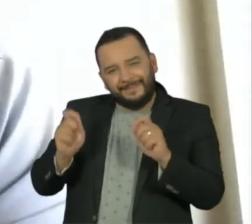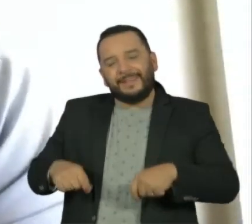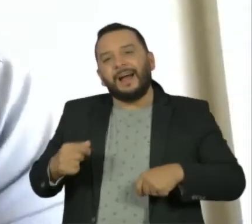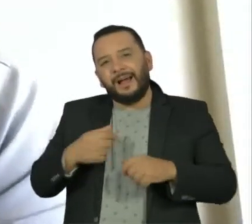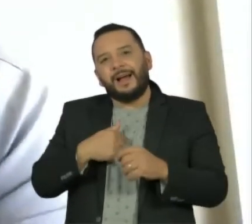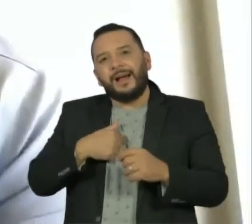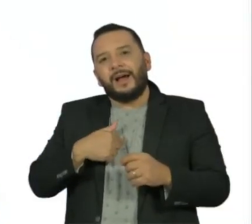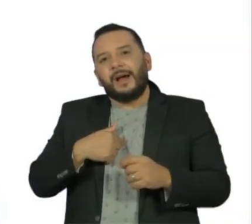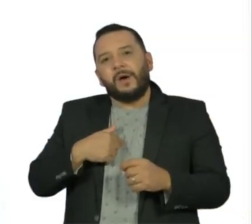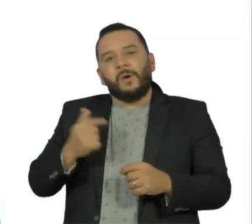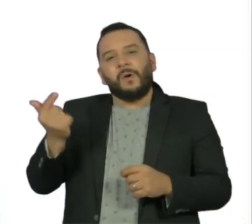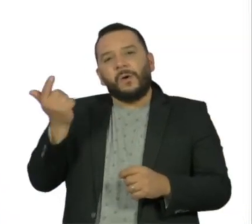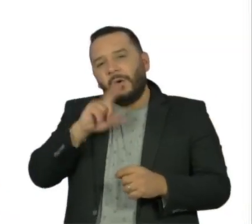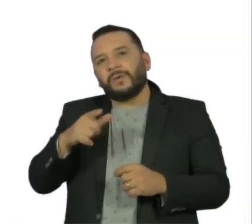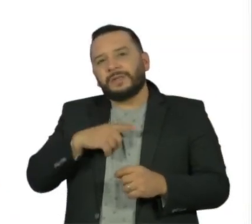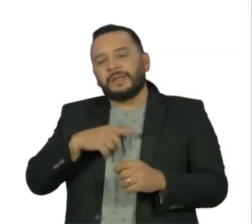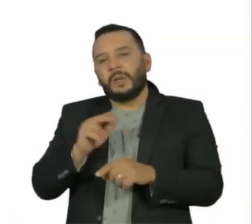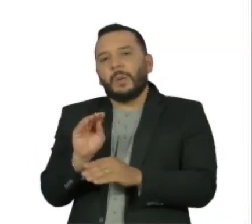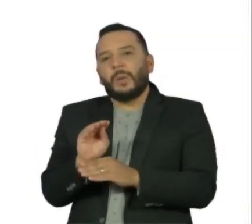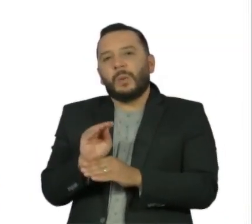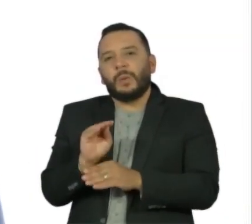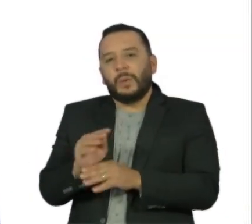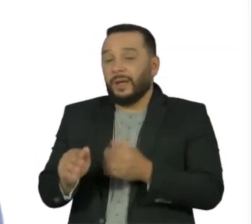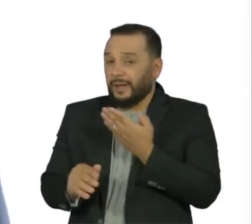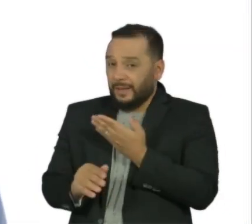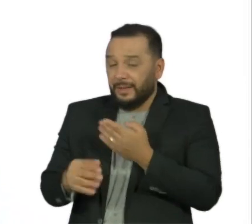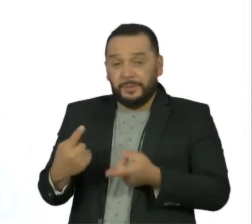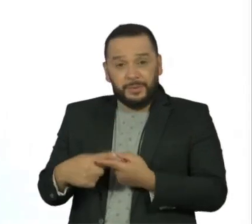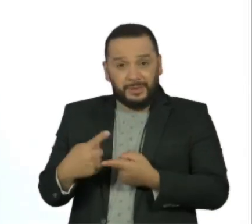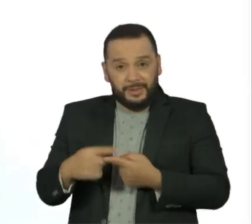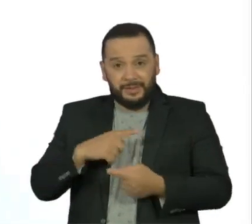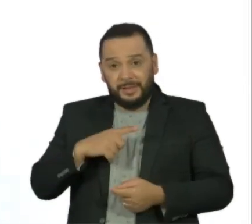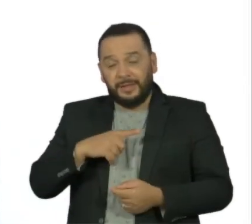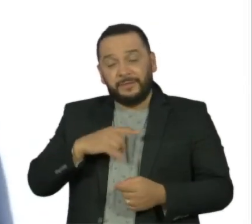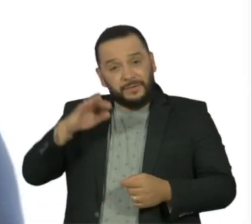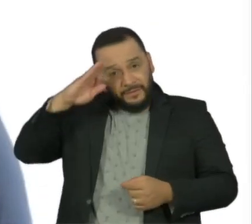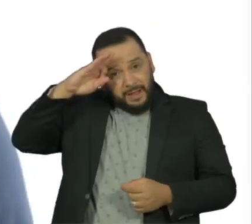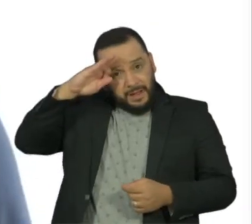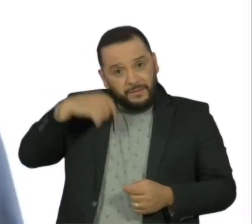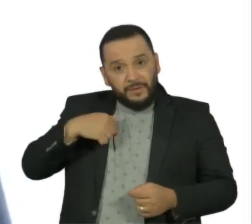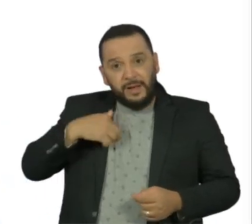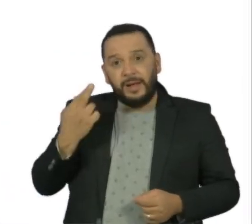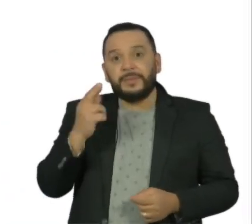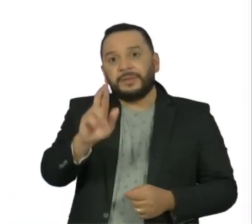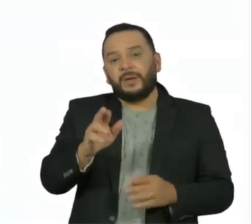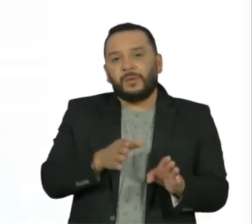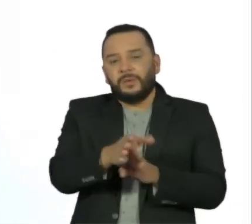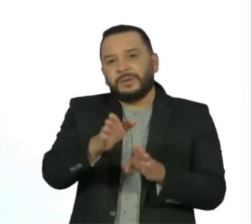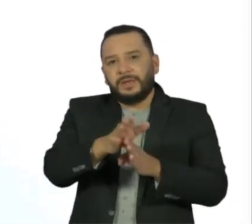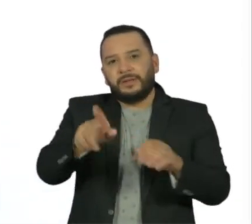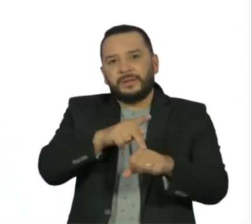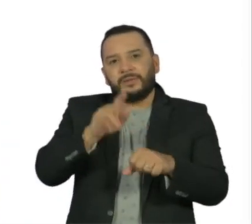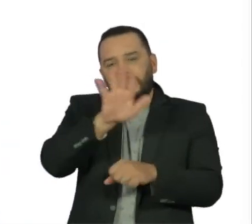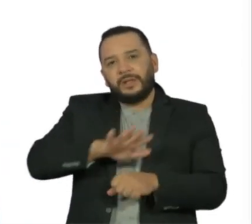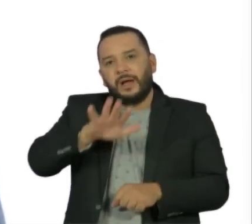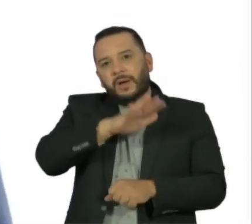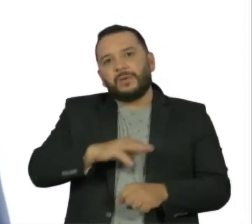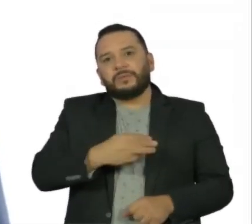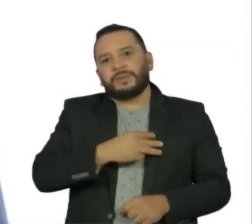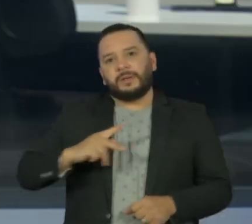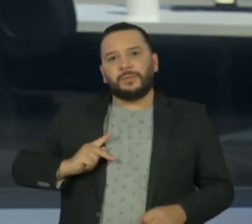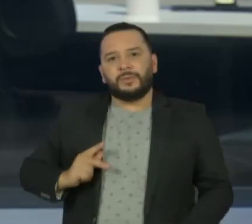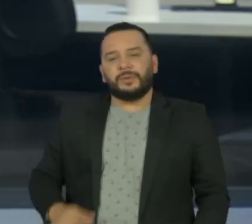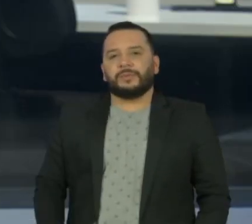honrosa do caso, depois de uma representação de Flávio Bolsonaro ao Conselho Nacional do Ministério Público.